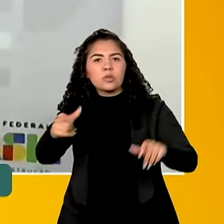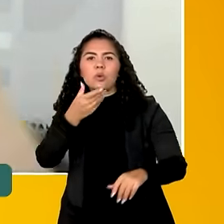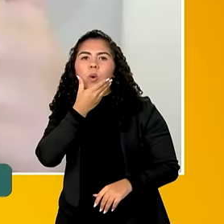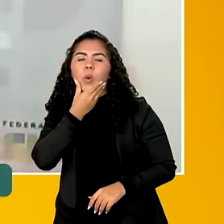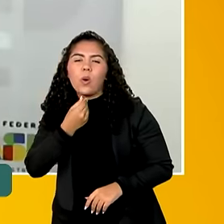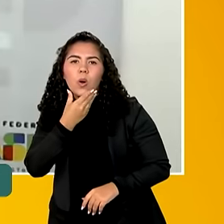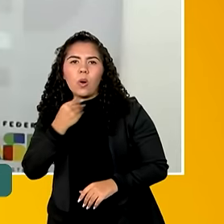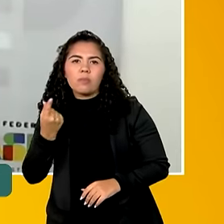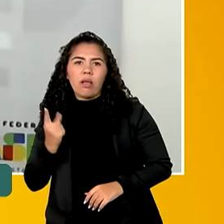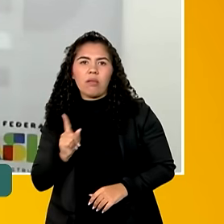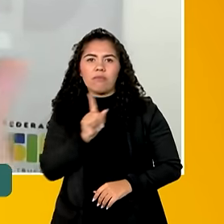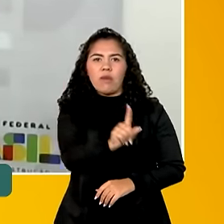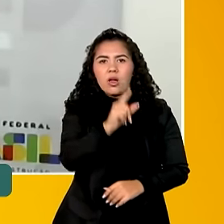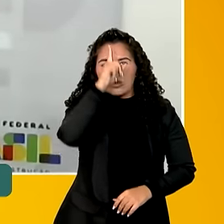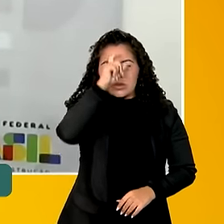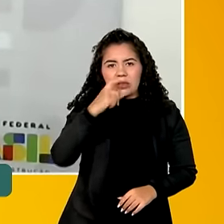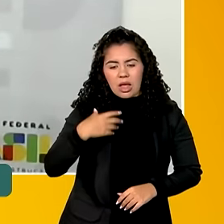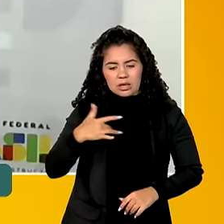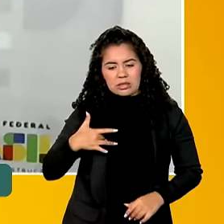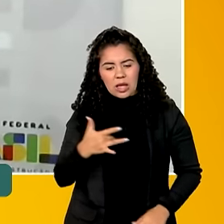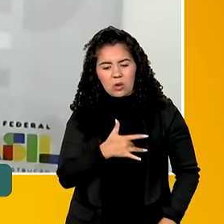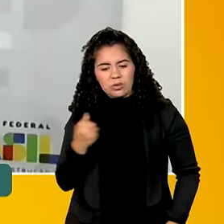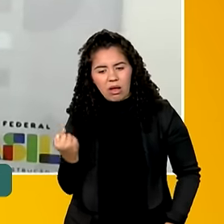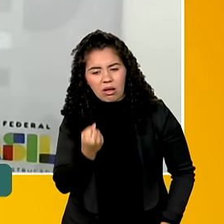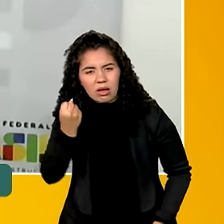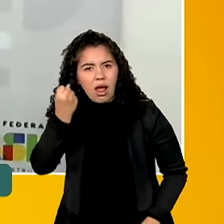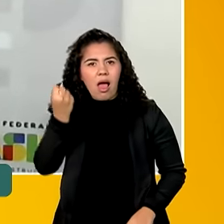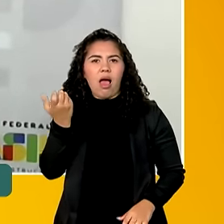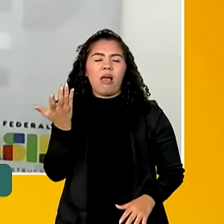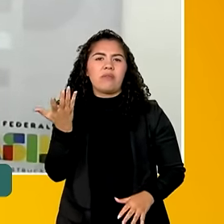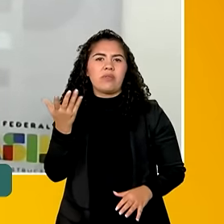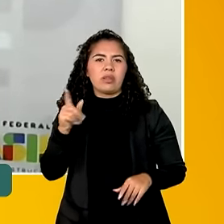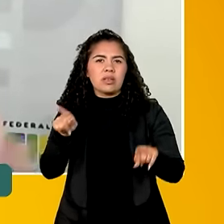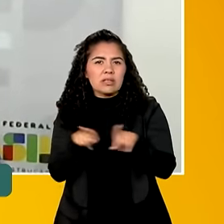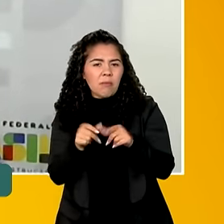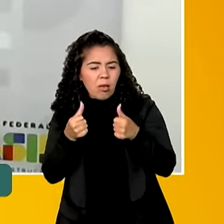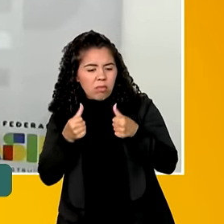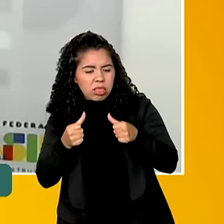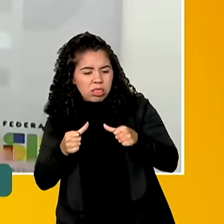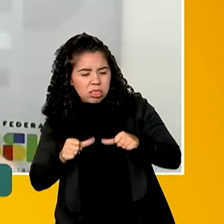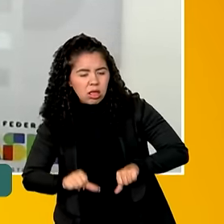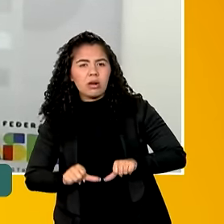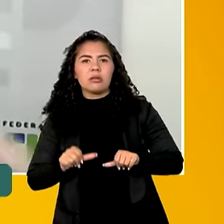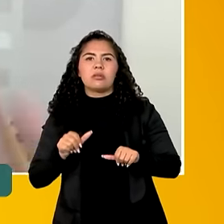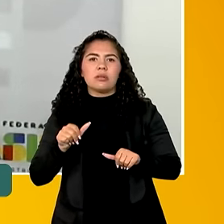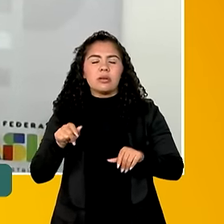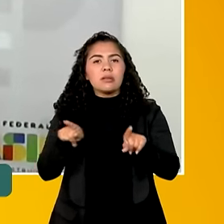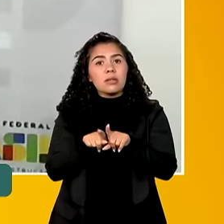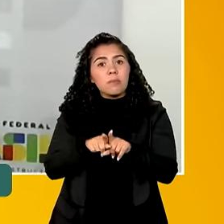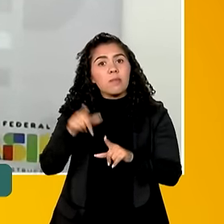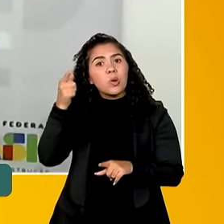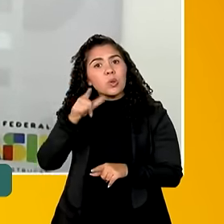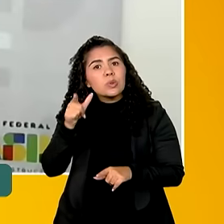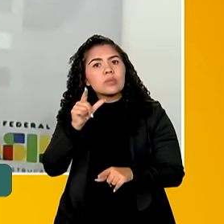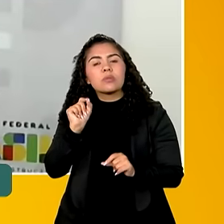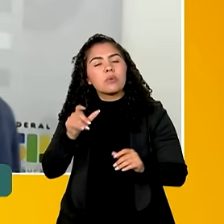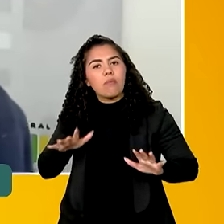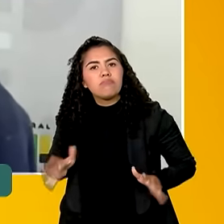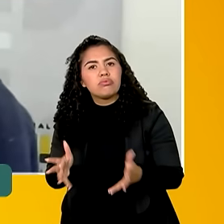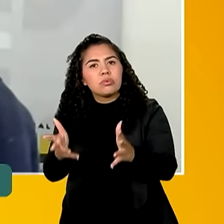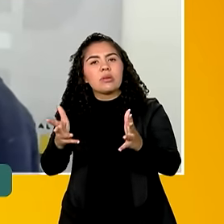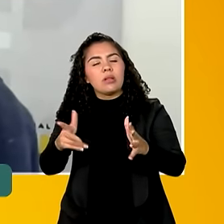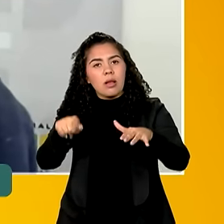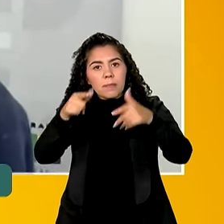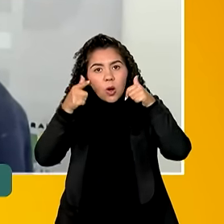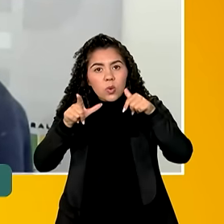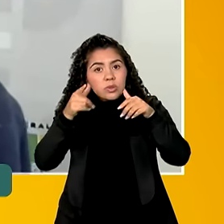com agravos da saúde já mais comprometidos e também que a gente possa desenvolver práticas de cuidado na